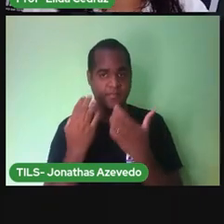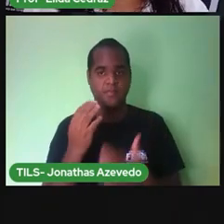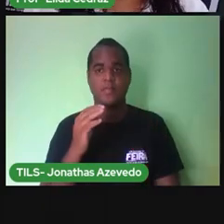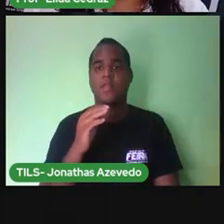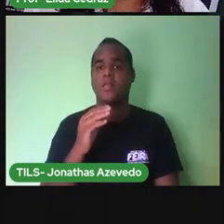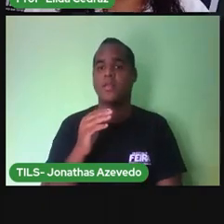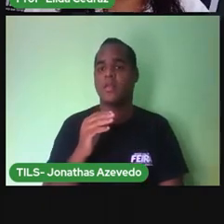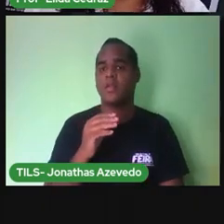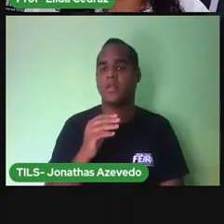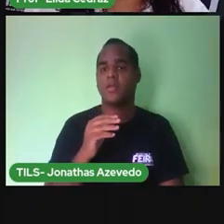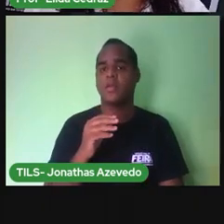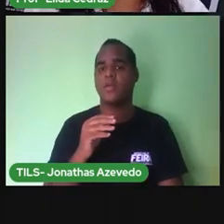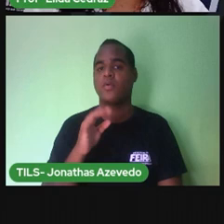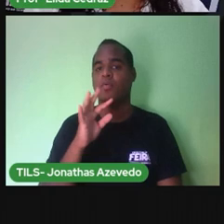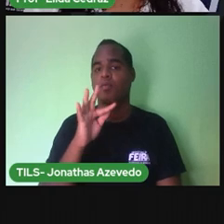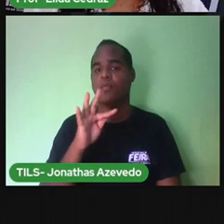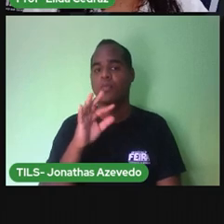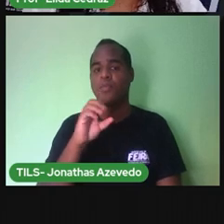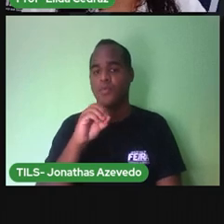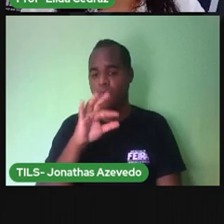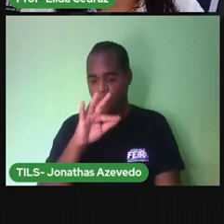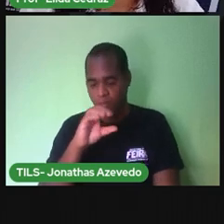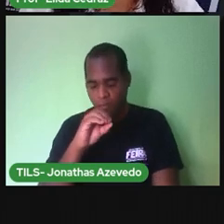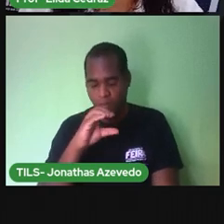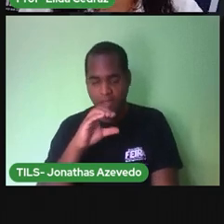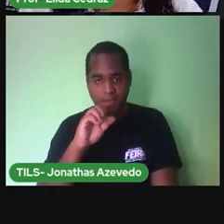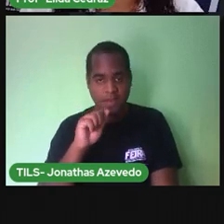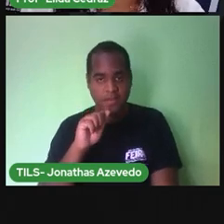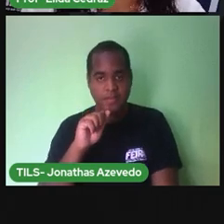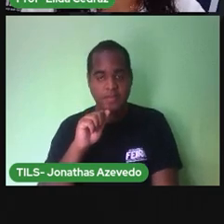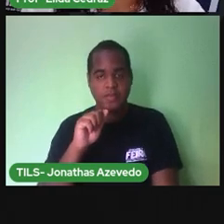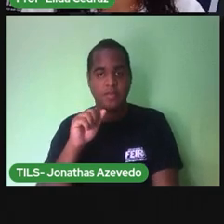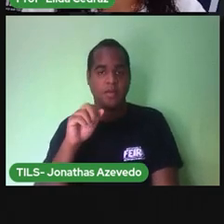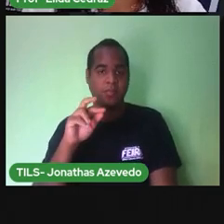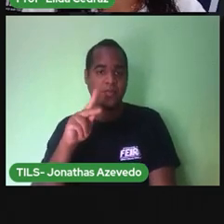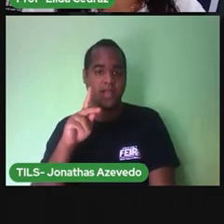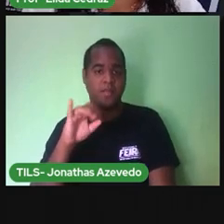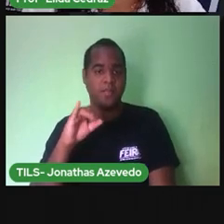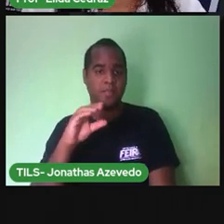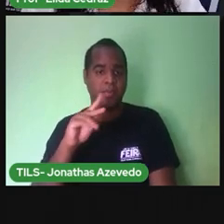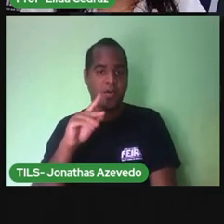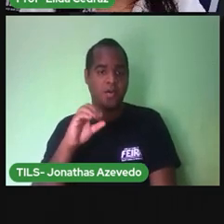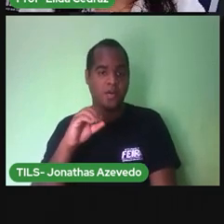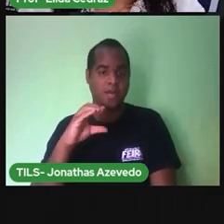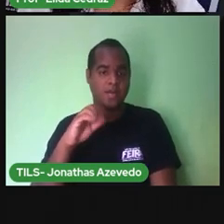Popoca E pipoca